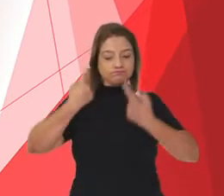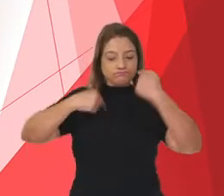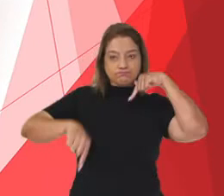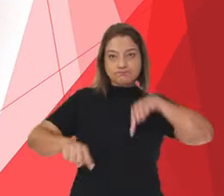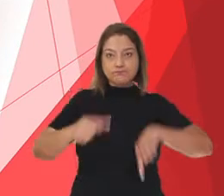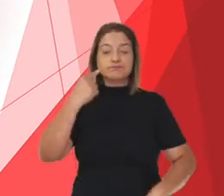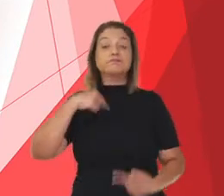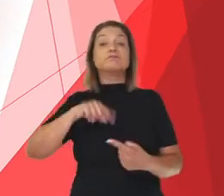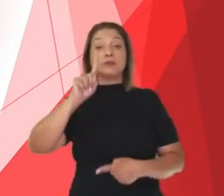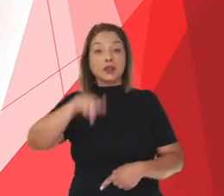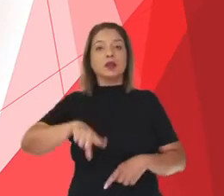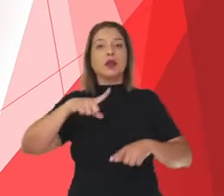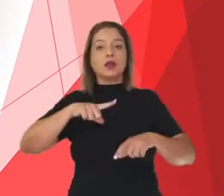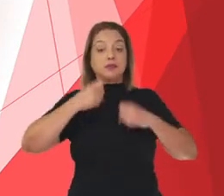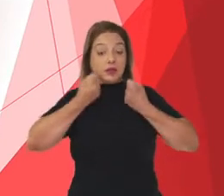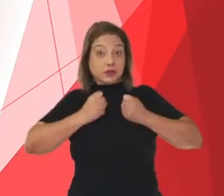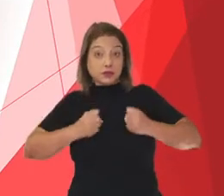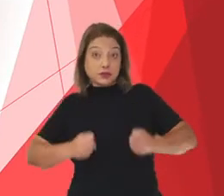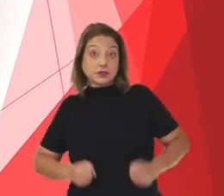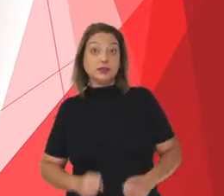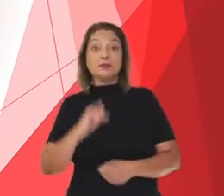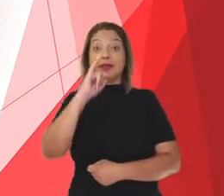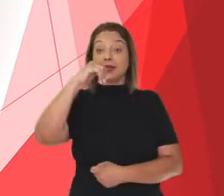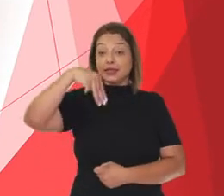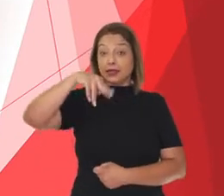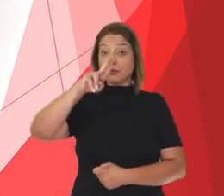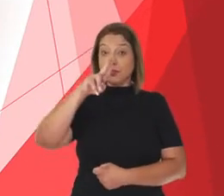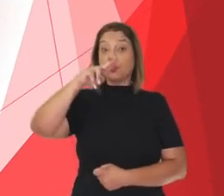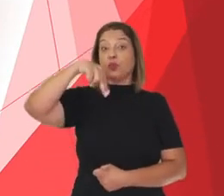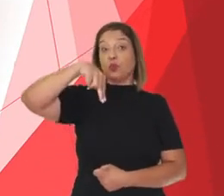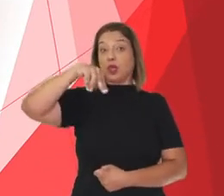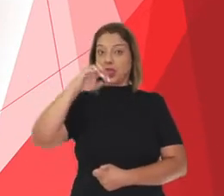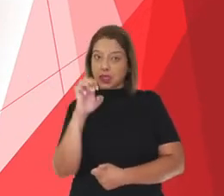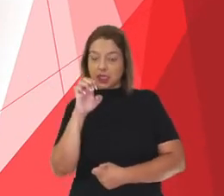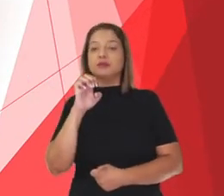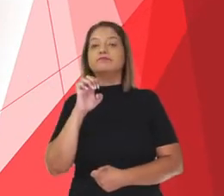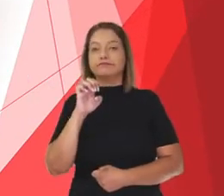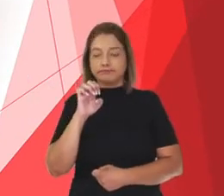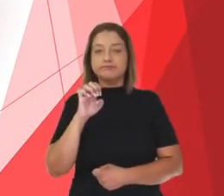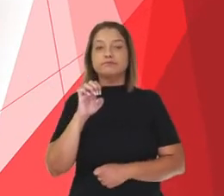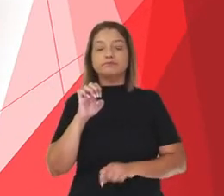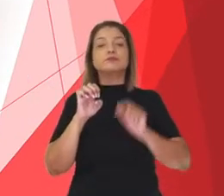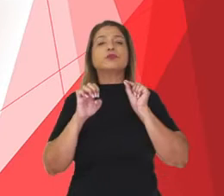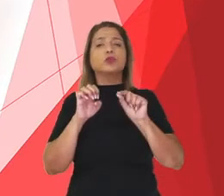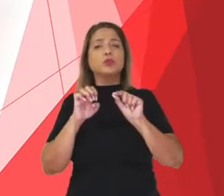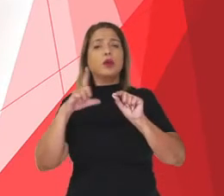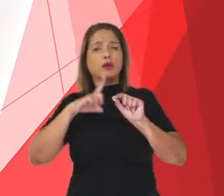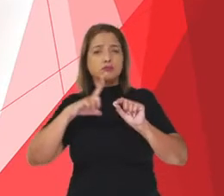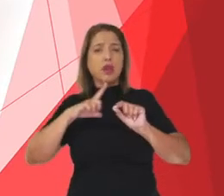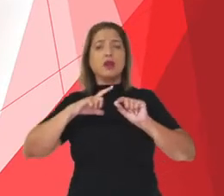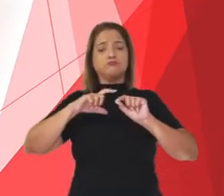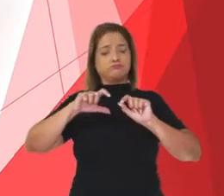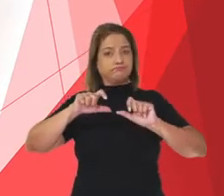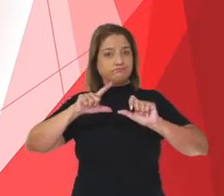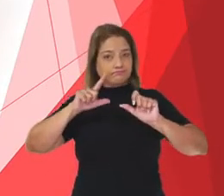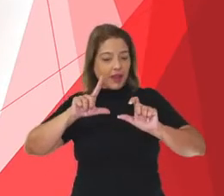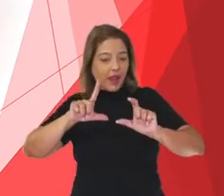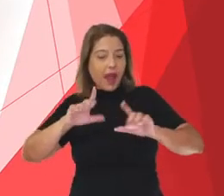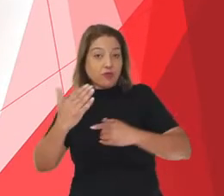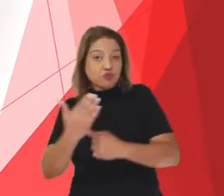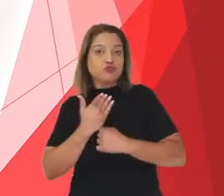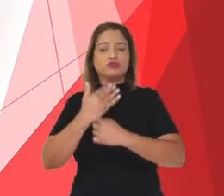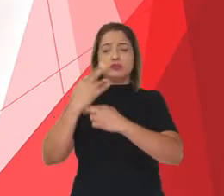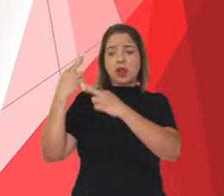sistema imunitário ou sistema imune. Ele é o sistema responsável por